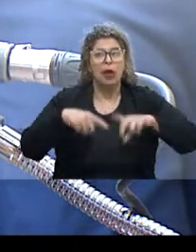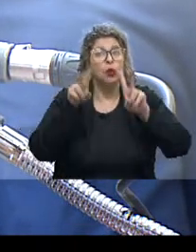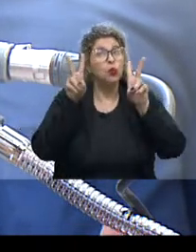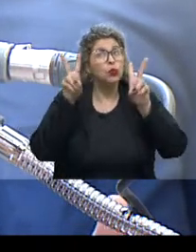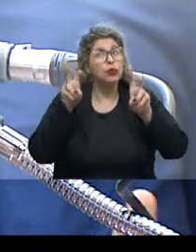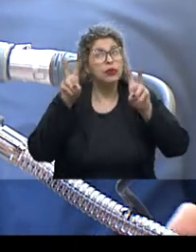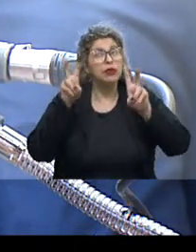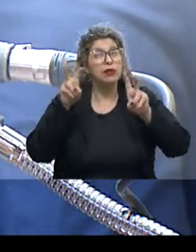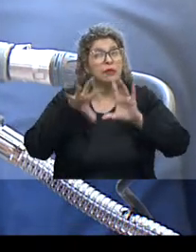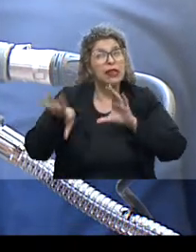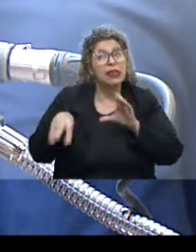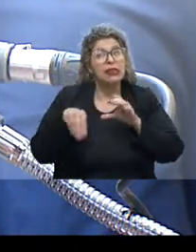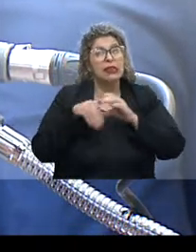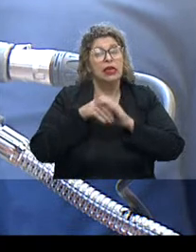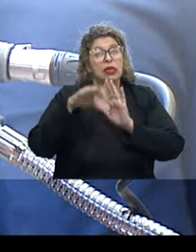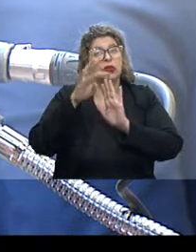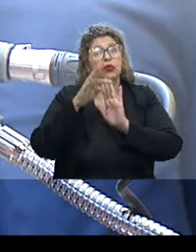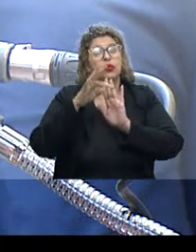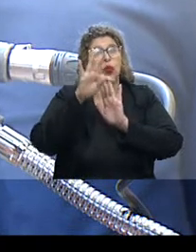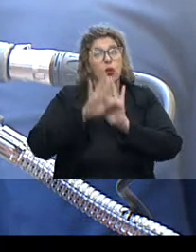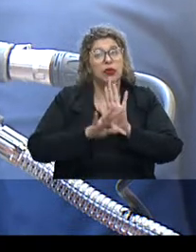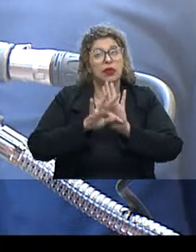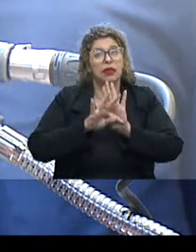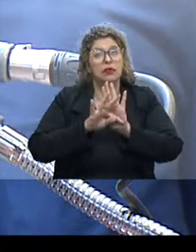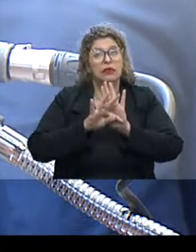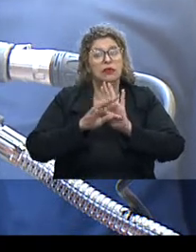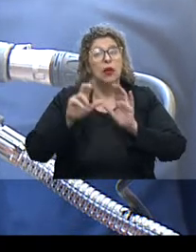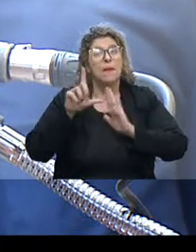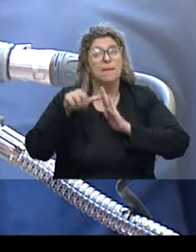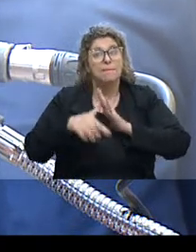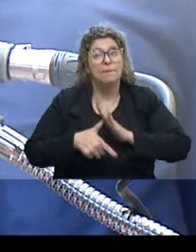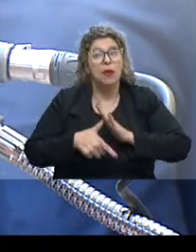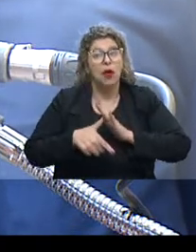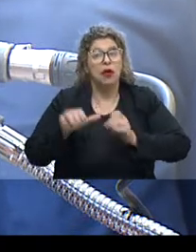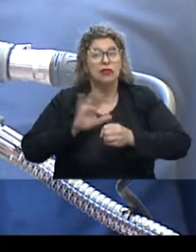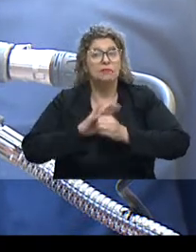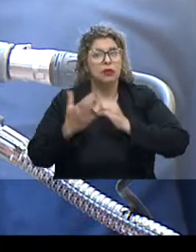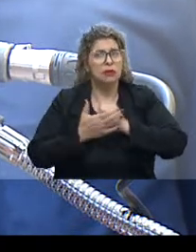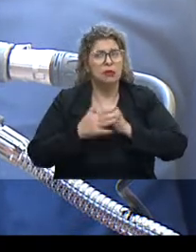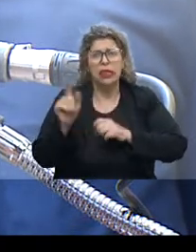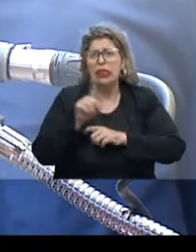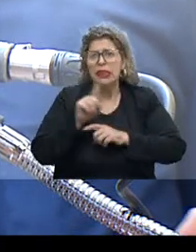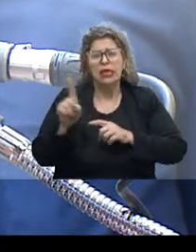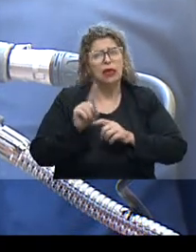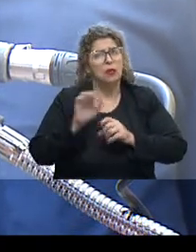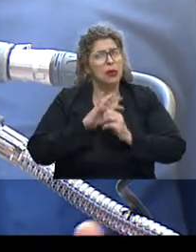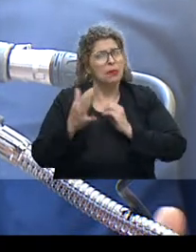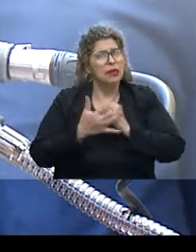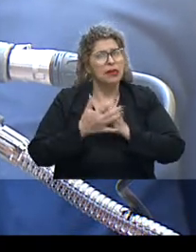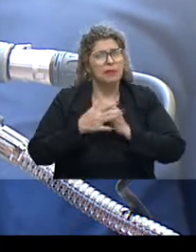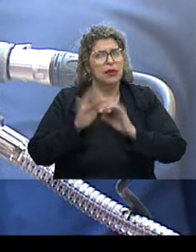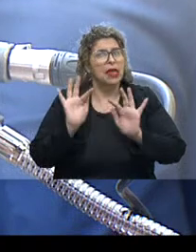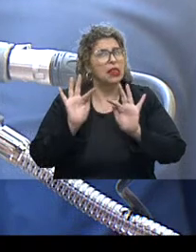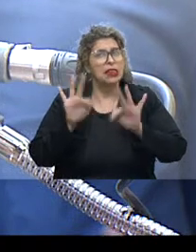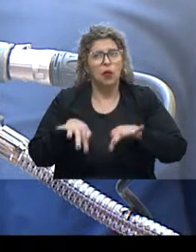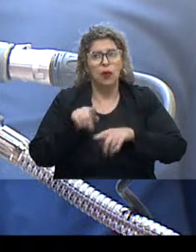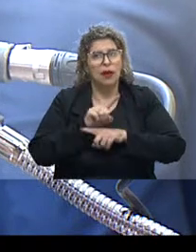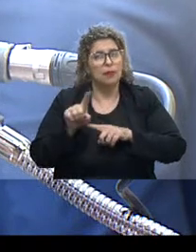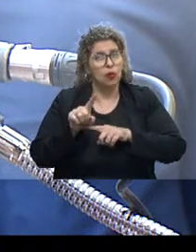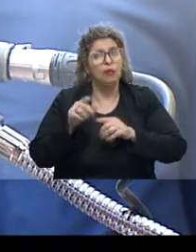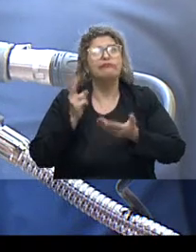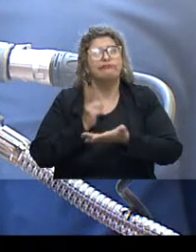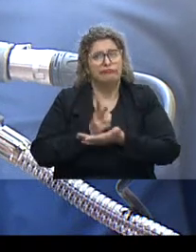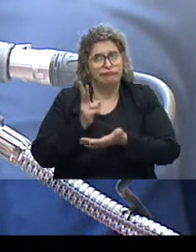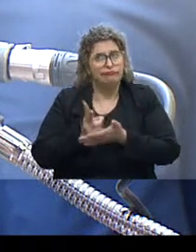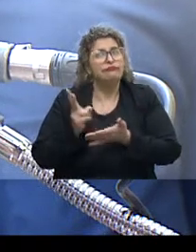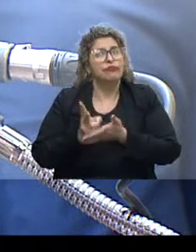dentro do contexto do que nós estamos considerando pós-pandemia, não porque a pandemia terminou, por óbvio, a pandemia ainda continua, infelizmente.